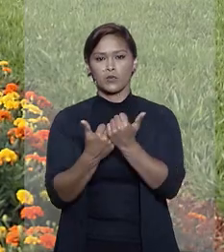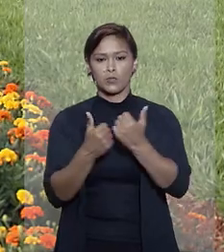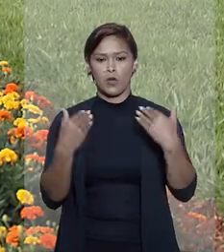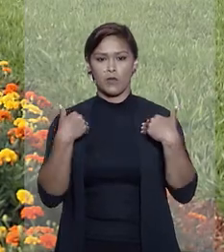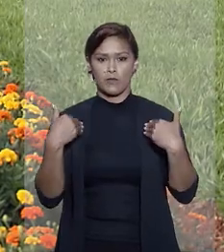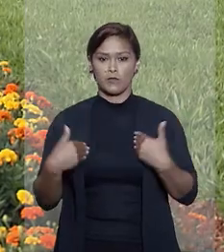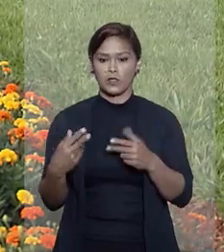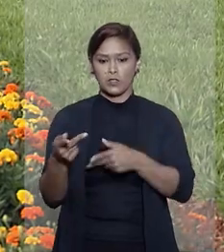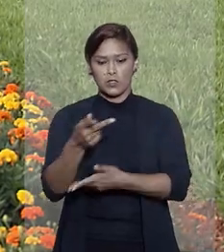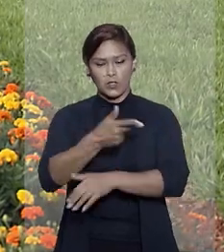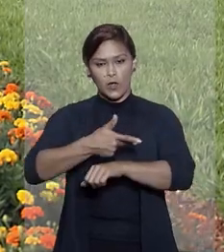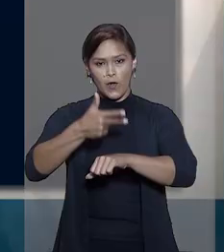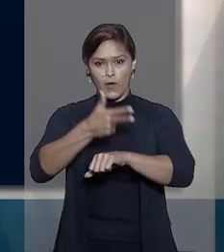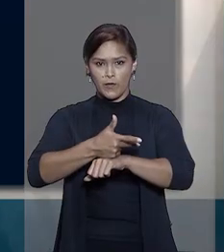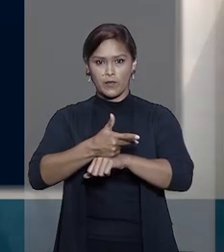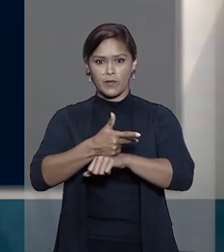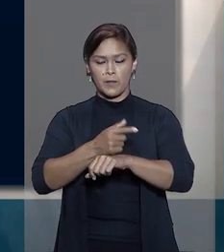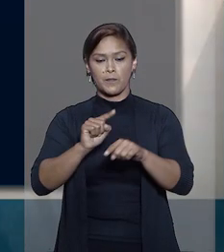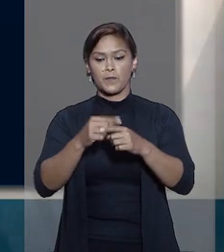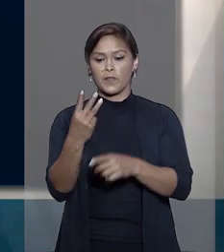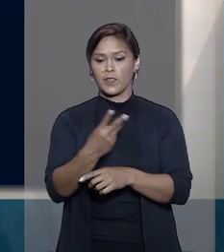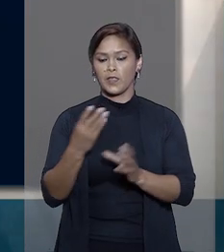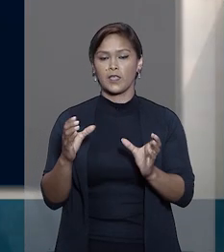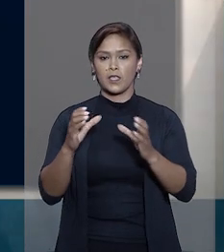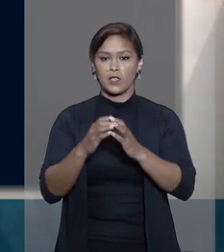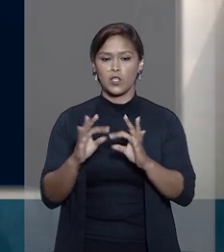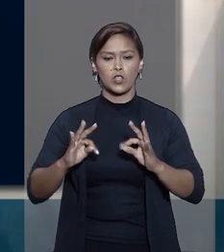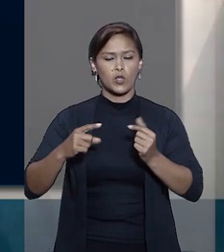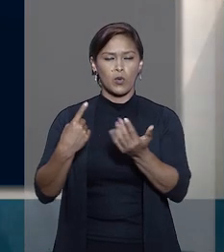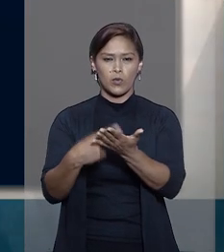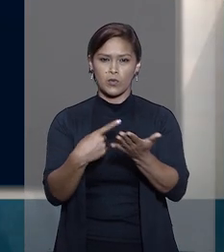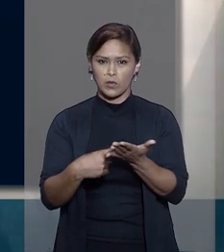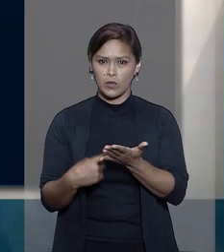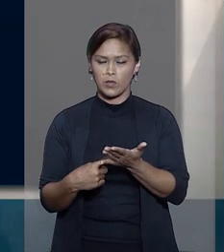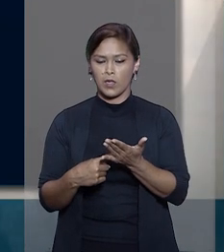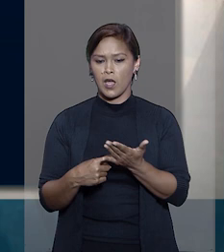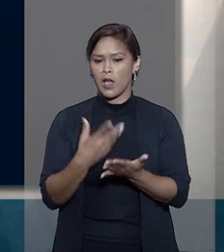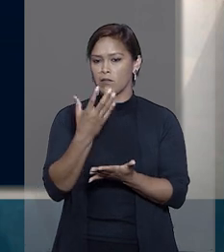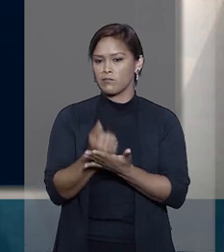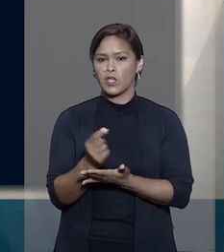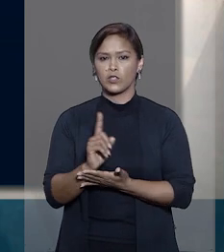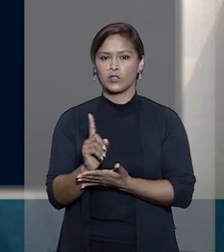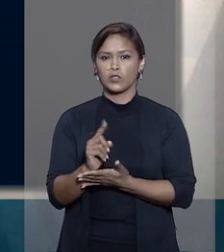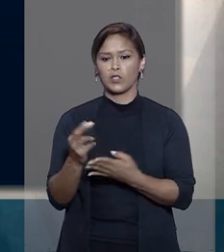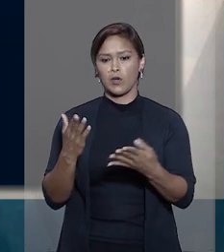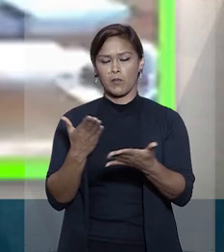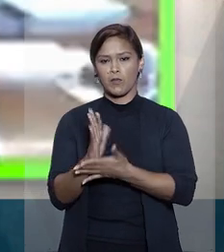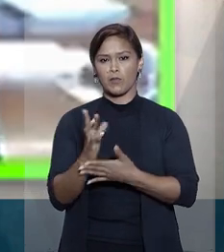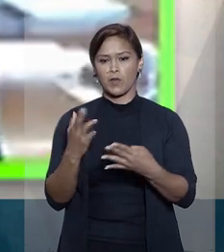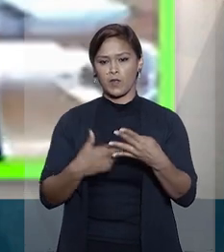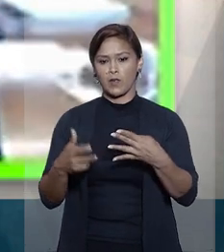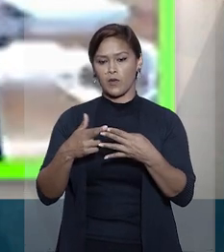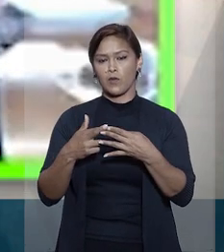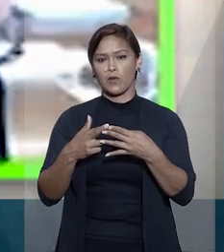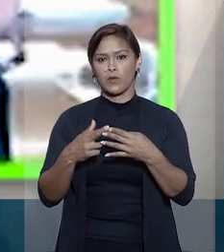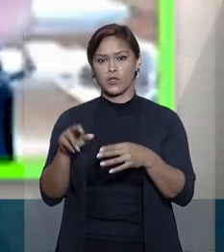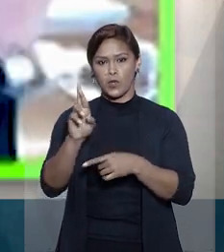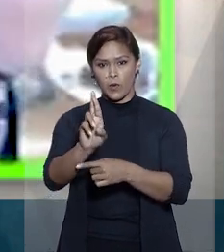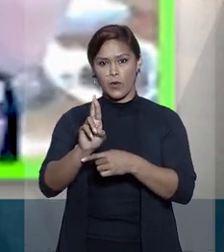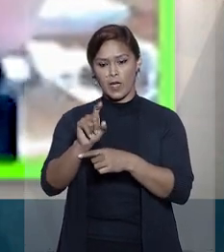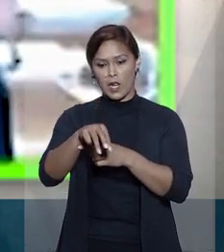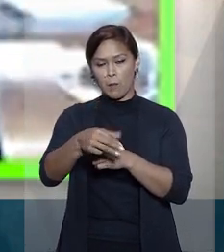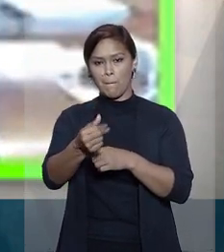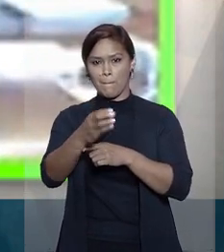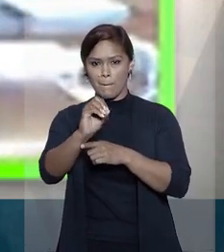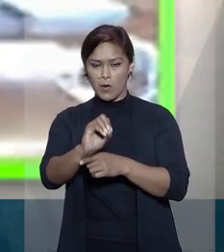físico em que ela foi gravada. A terceira turma, por unanimidade, negou provimento ao recurso. O relator, ministro